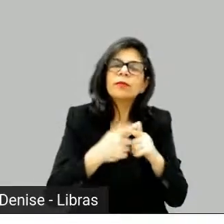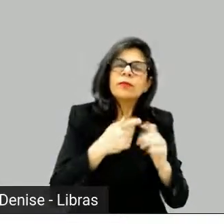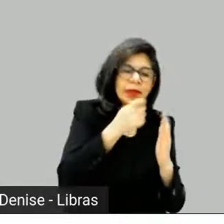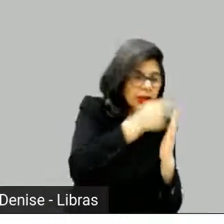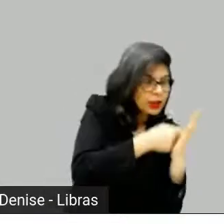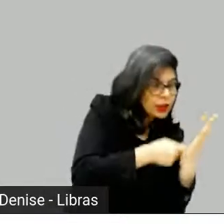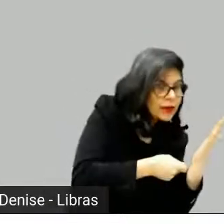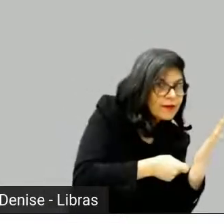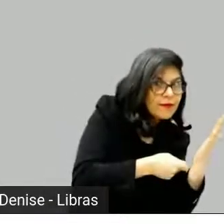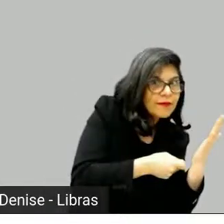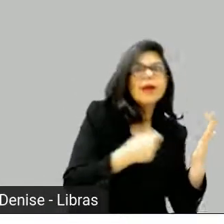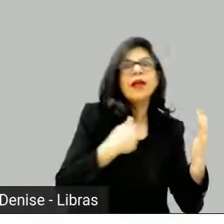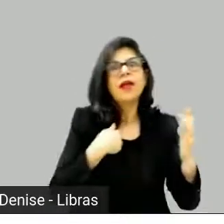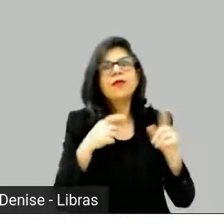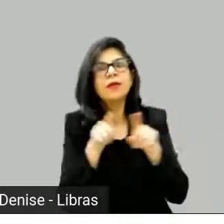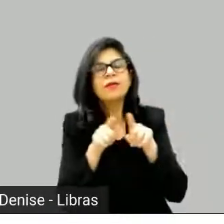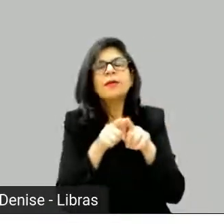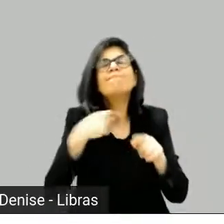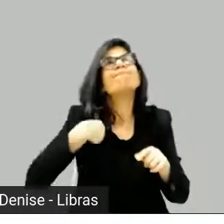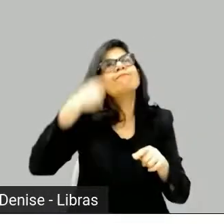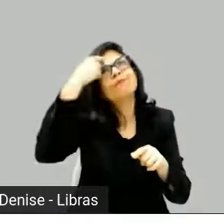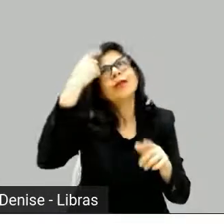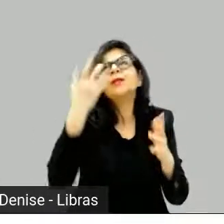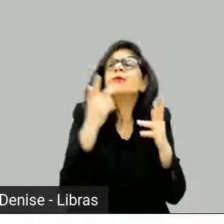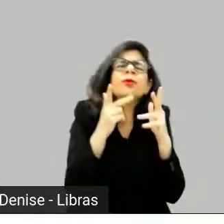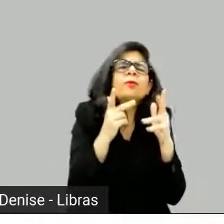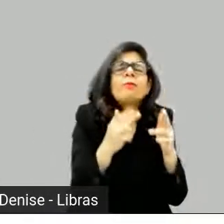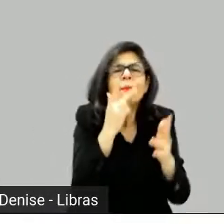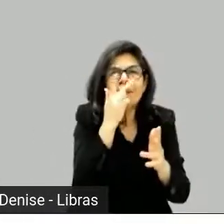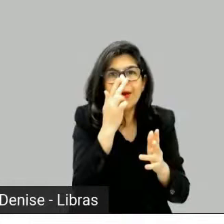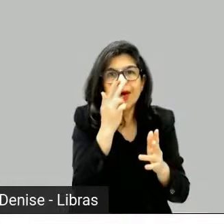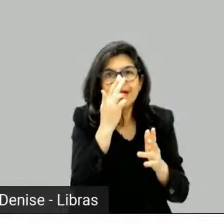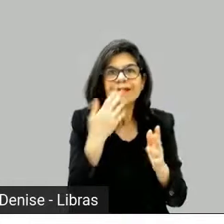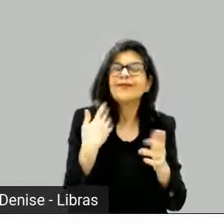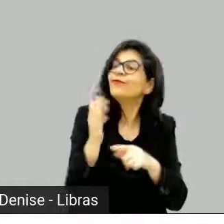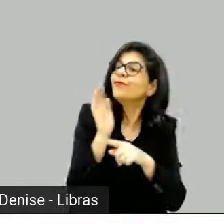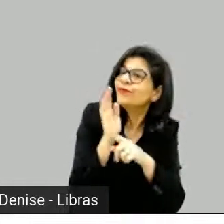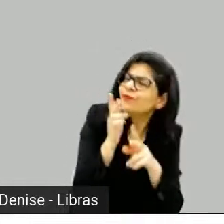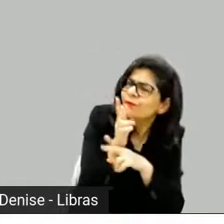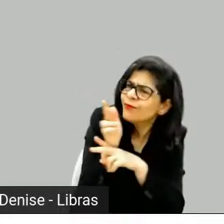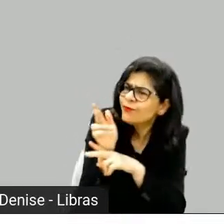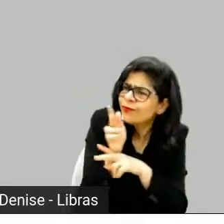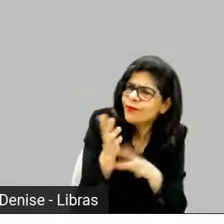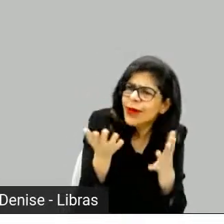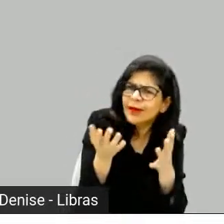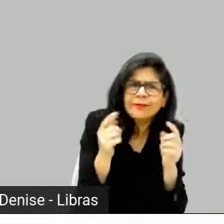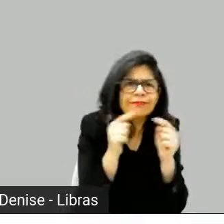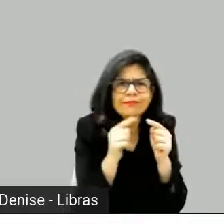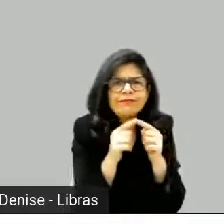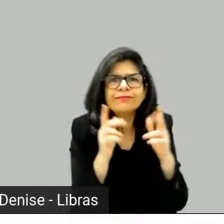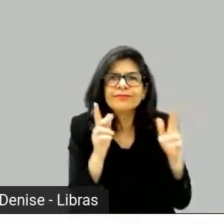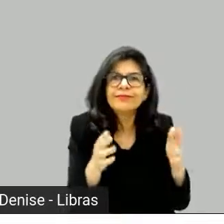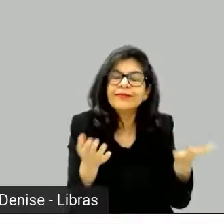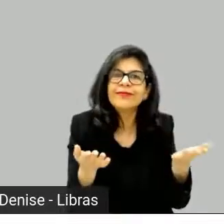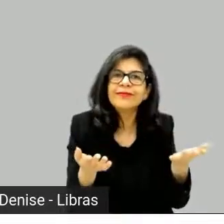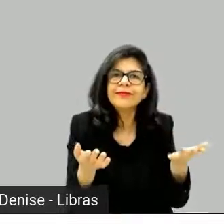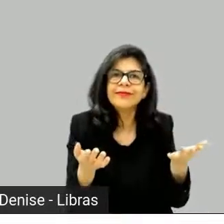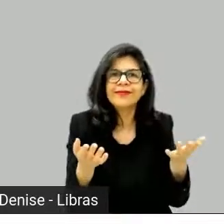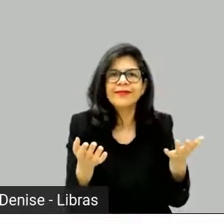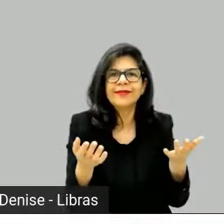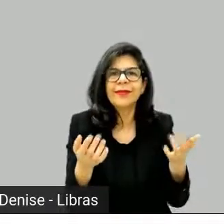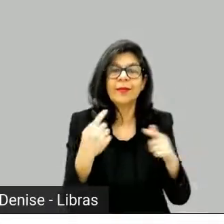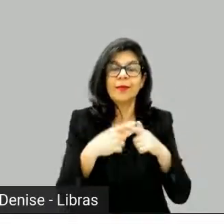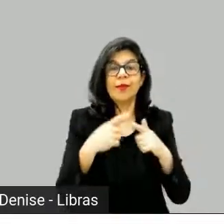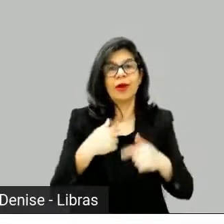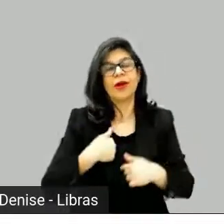quando eu estou escrevendo. a Melania de Mantas, uma roteirista lá também, outro dia ela falou a mesma coisa, que ela dizia, para mim, eu sou